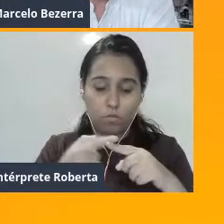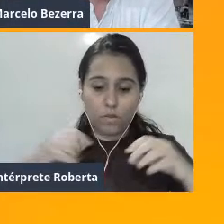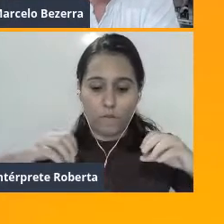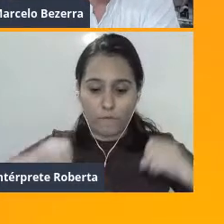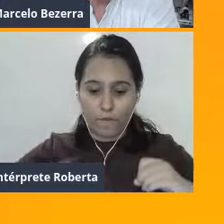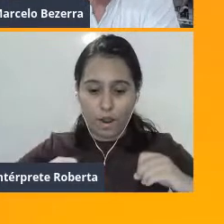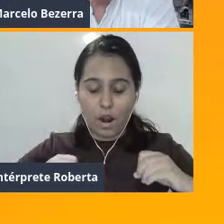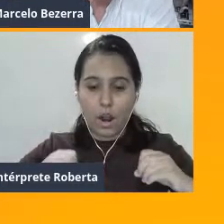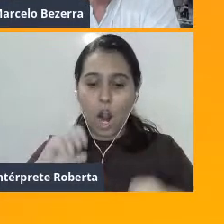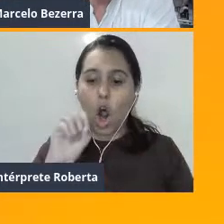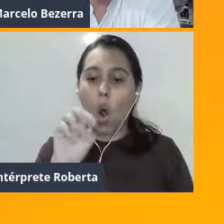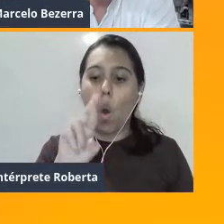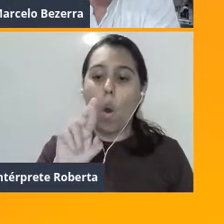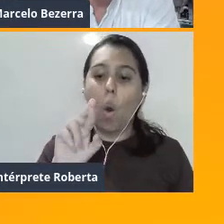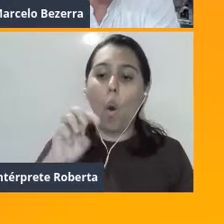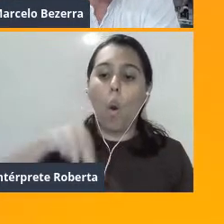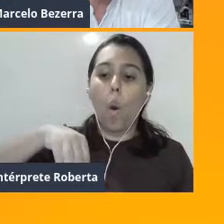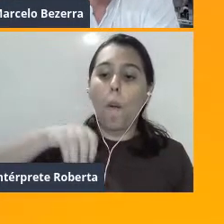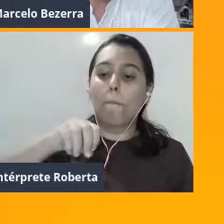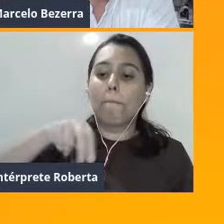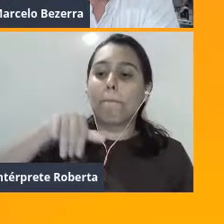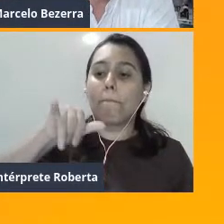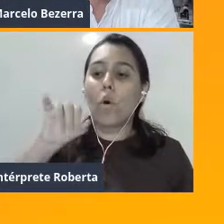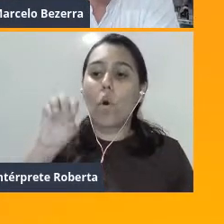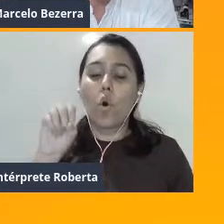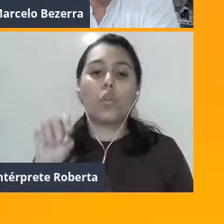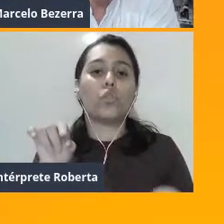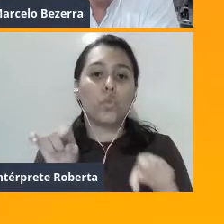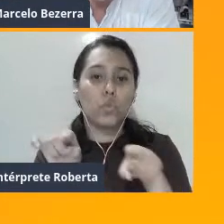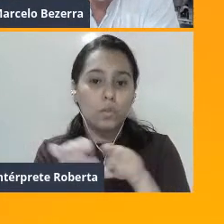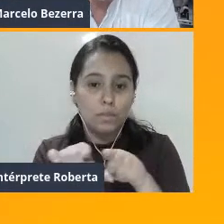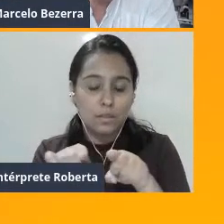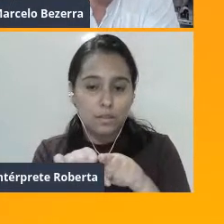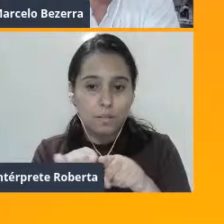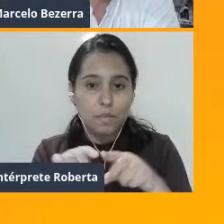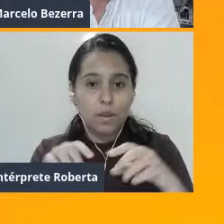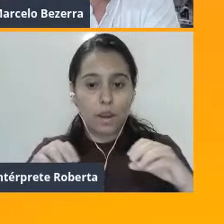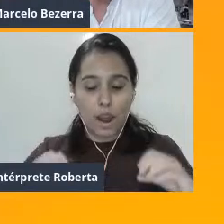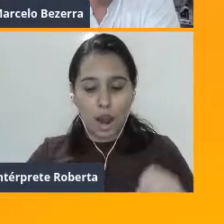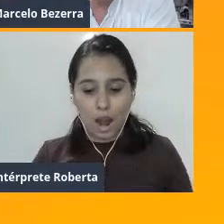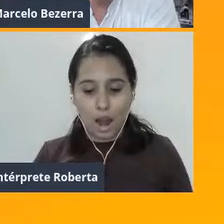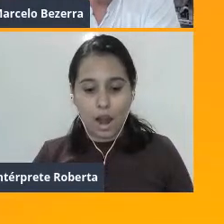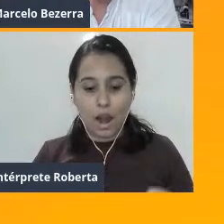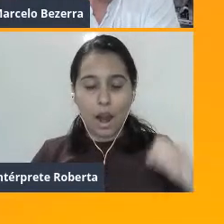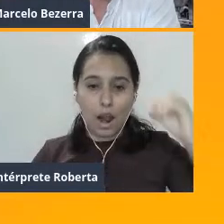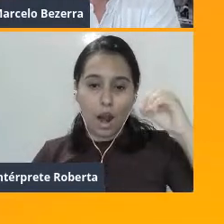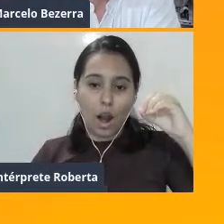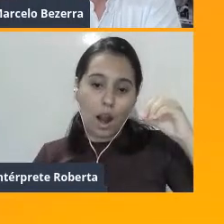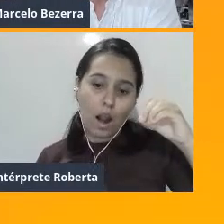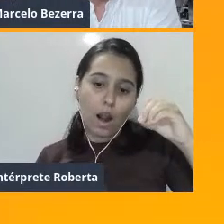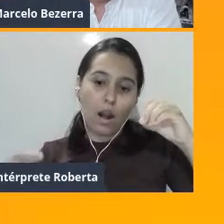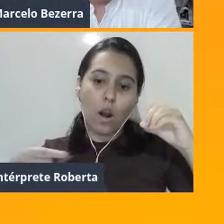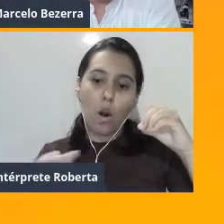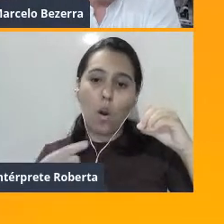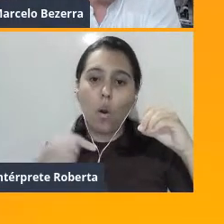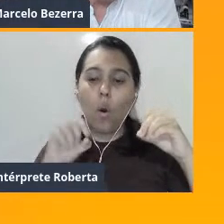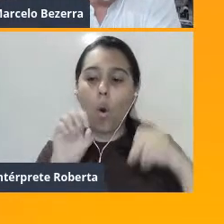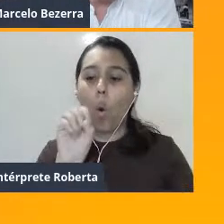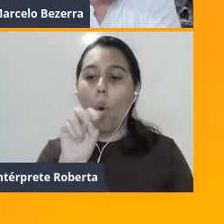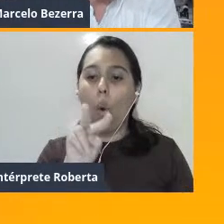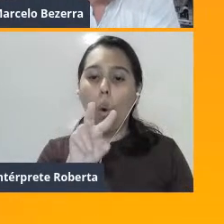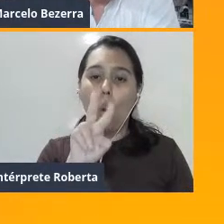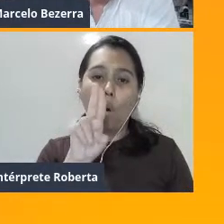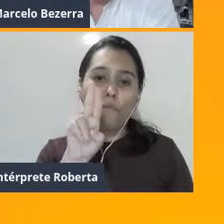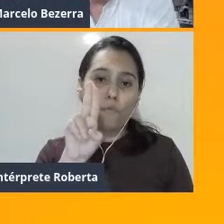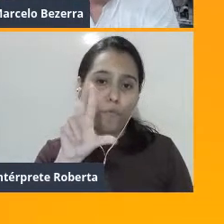vai produzir gameta. E o que é gameta? É justamente o que a gente conhece popularmente como óvulo, né? Então,